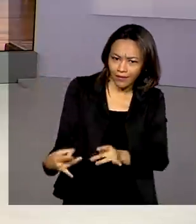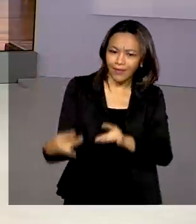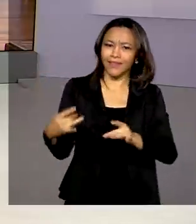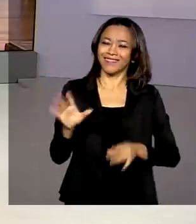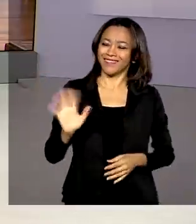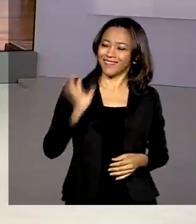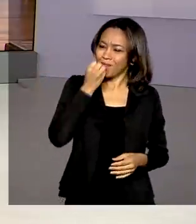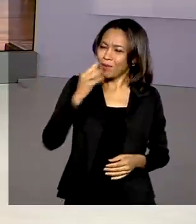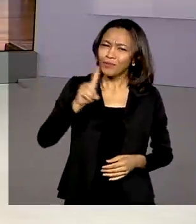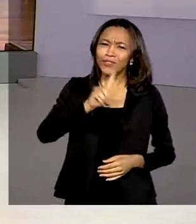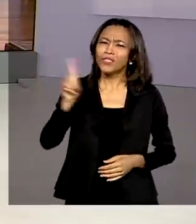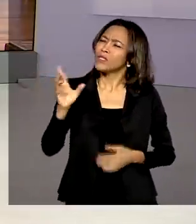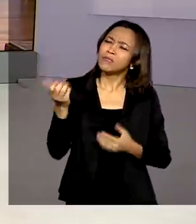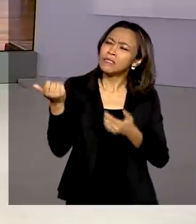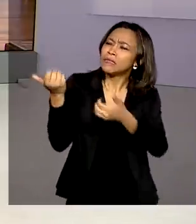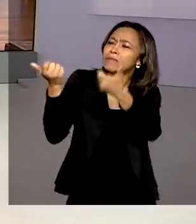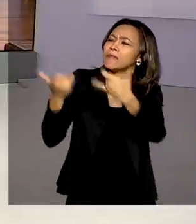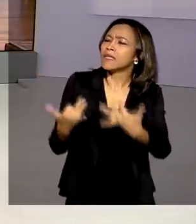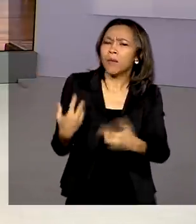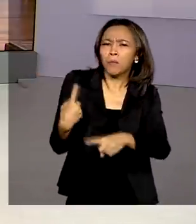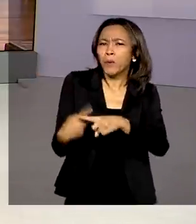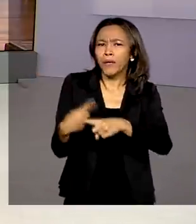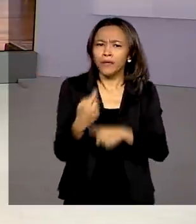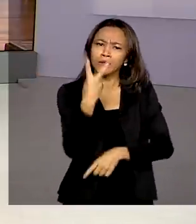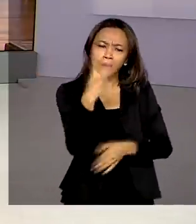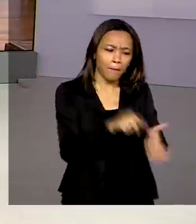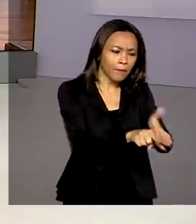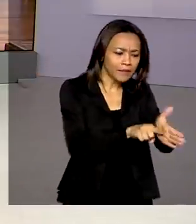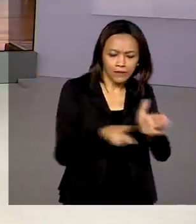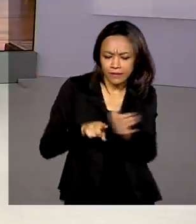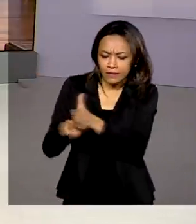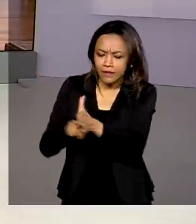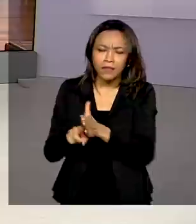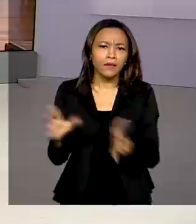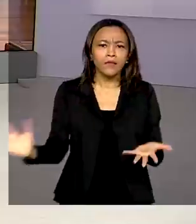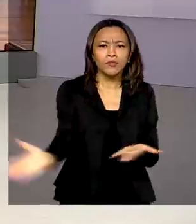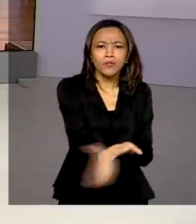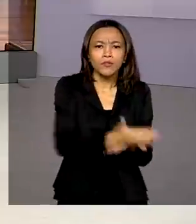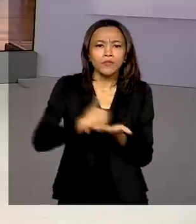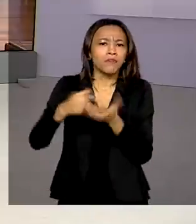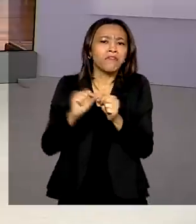dia, Selma! Explica pra gente o porquê desses estudos e o que vai ser feito com esse material.